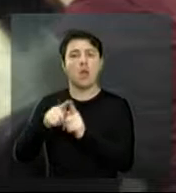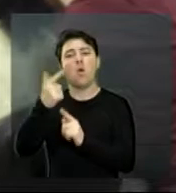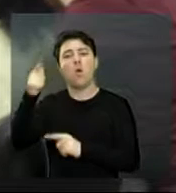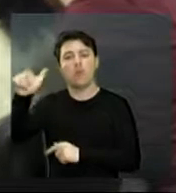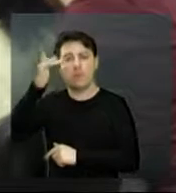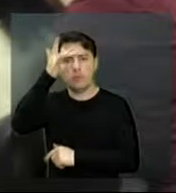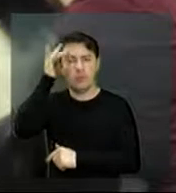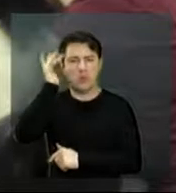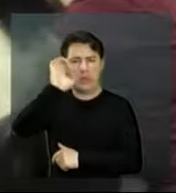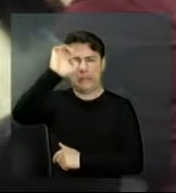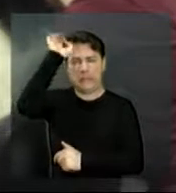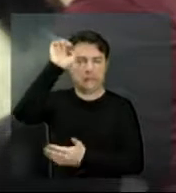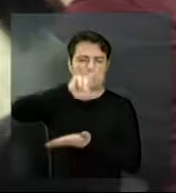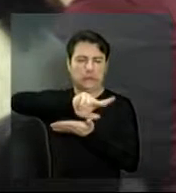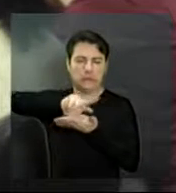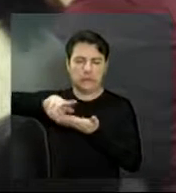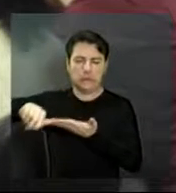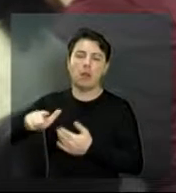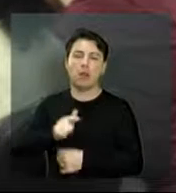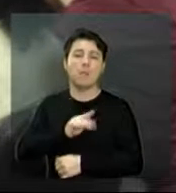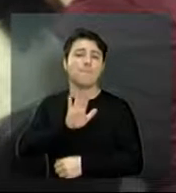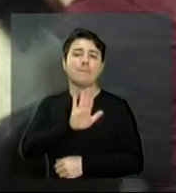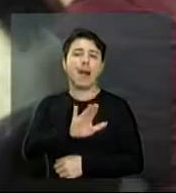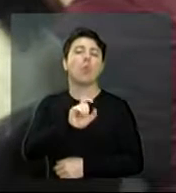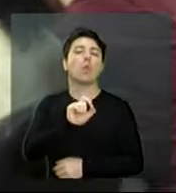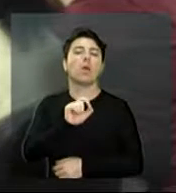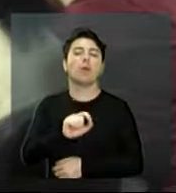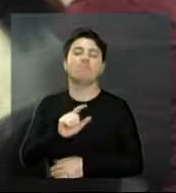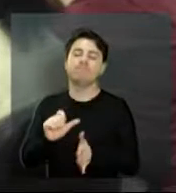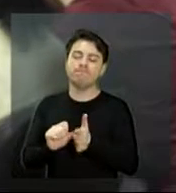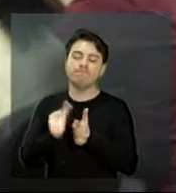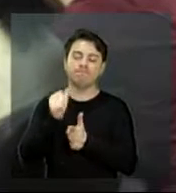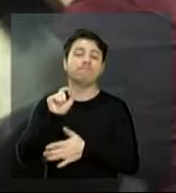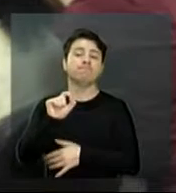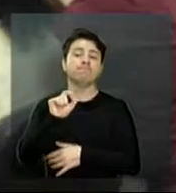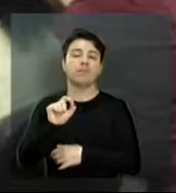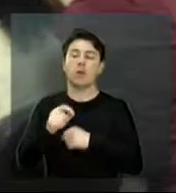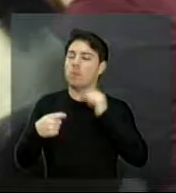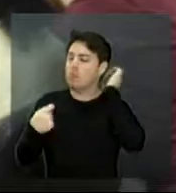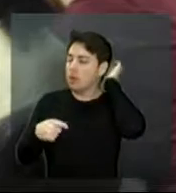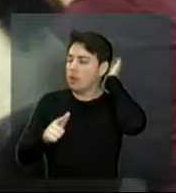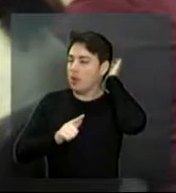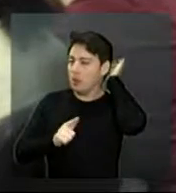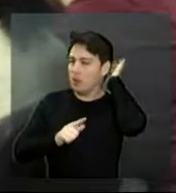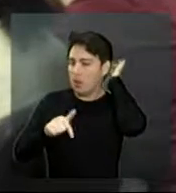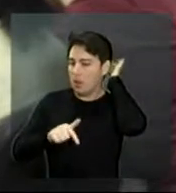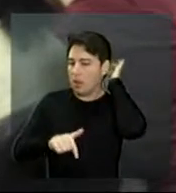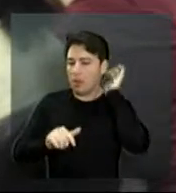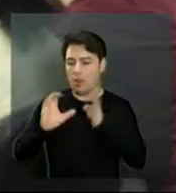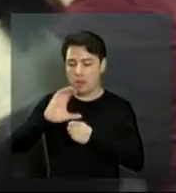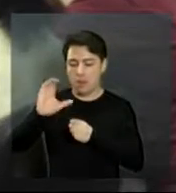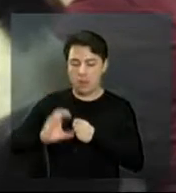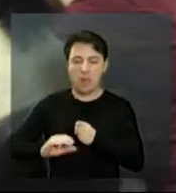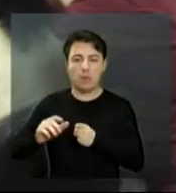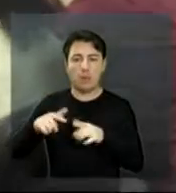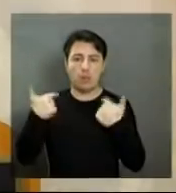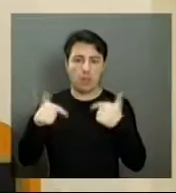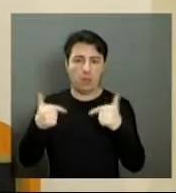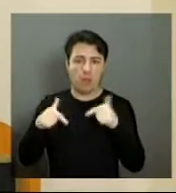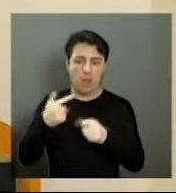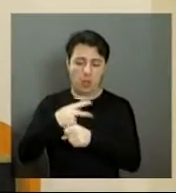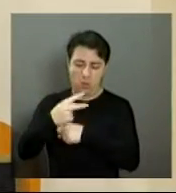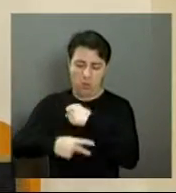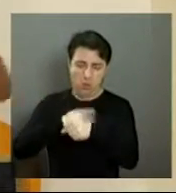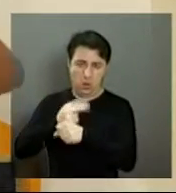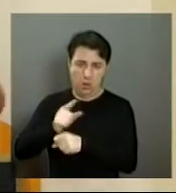Chediek e outros órgãos representativos, mas nós entendemos que, primeiro, teria que ser enviado a esta casa um projeto de um trabalho de mais de dois